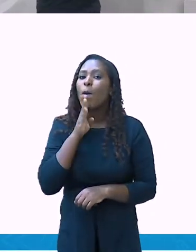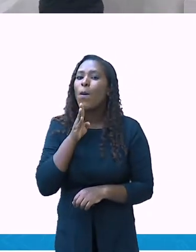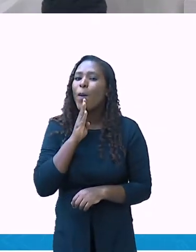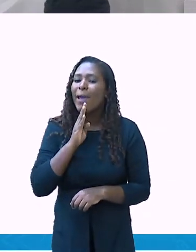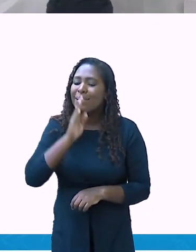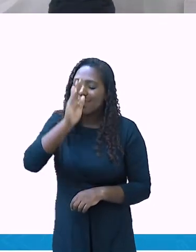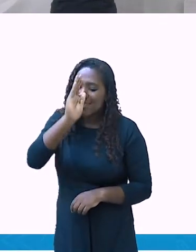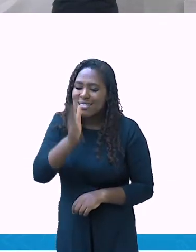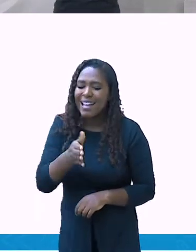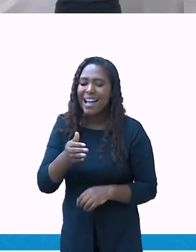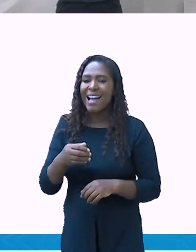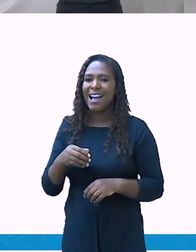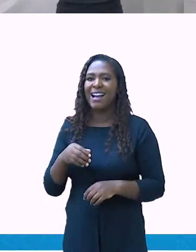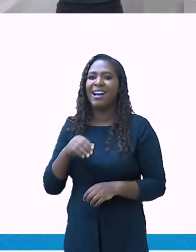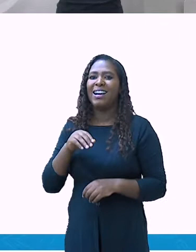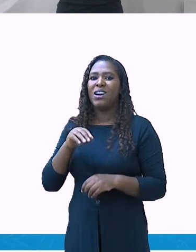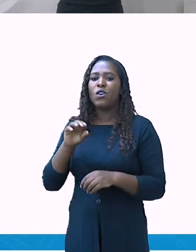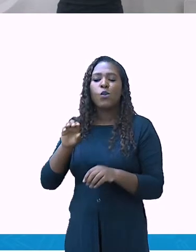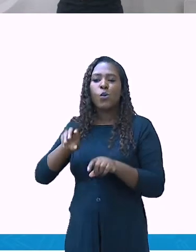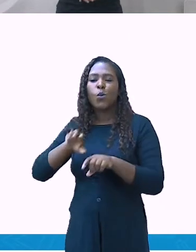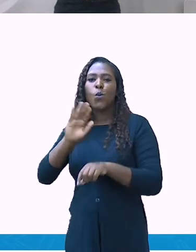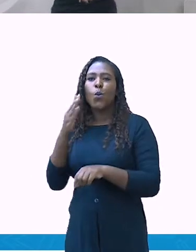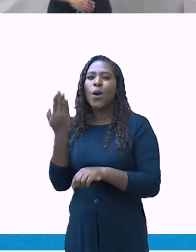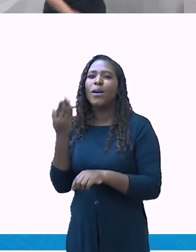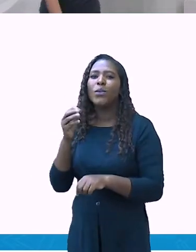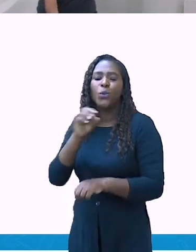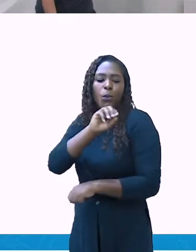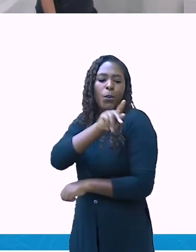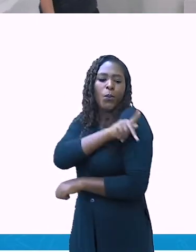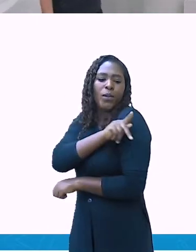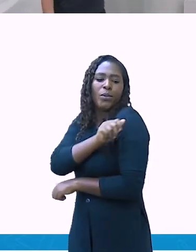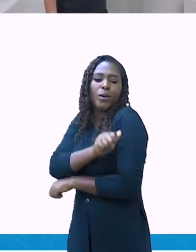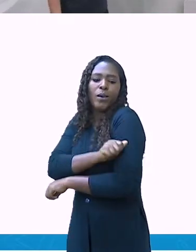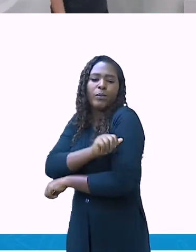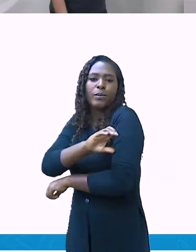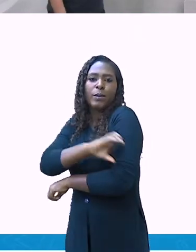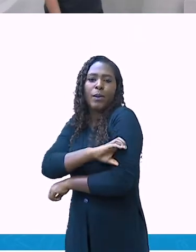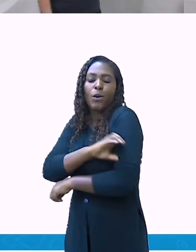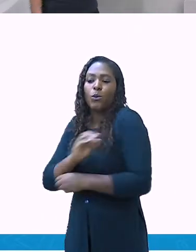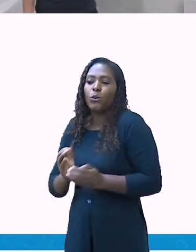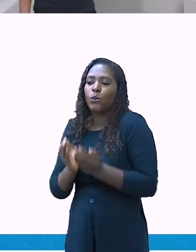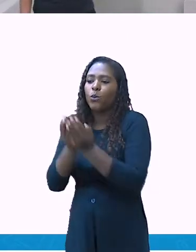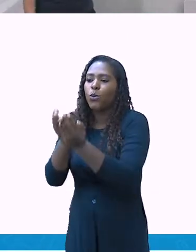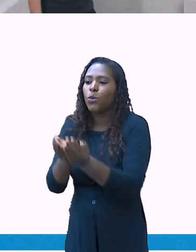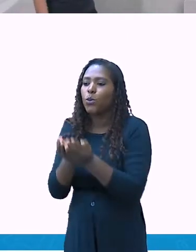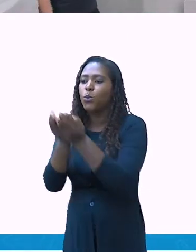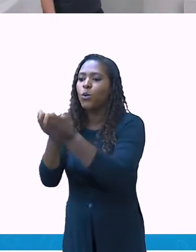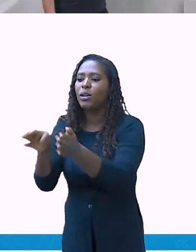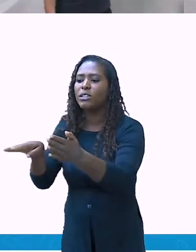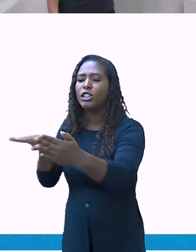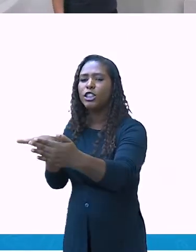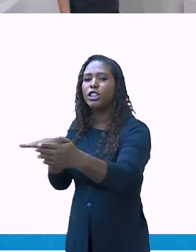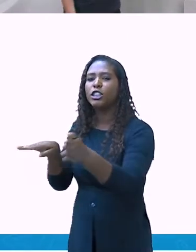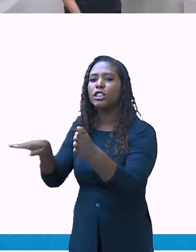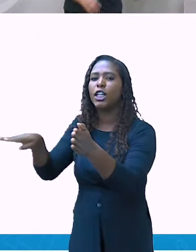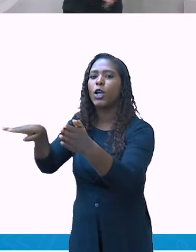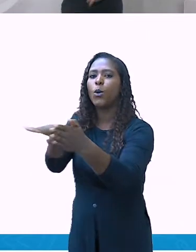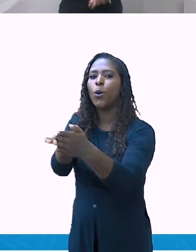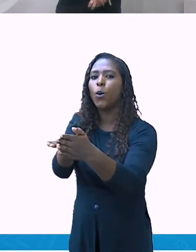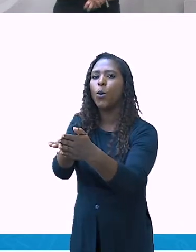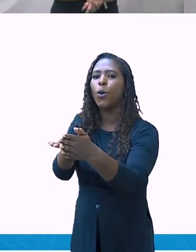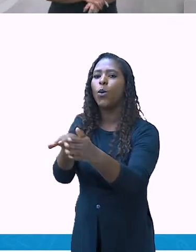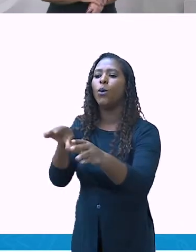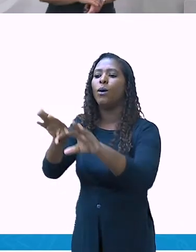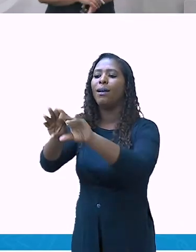coisa que aqui eles encontraram foram pedras, escravos e produtos